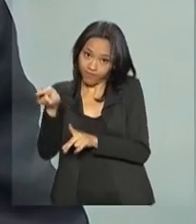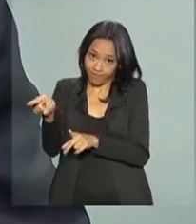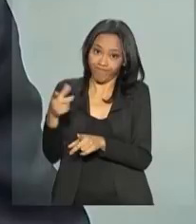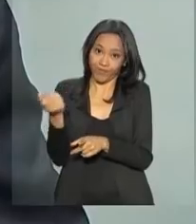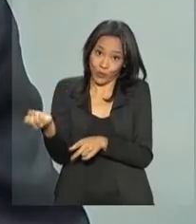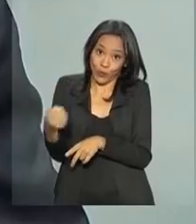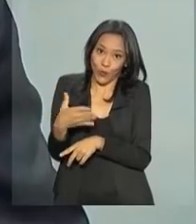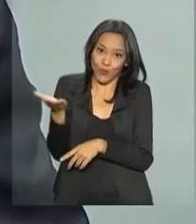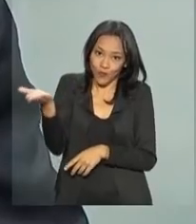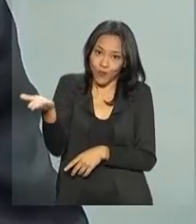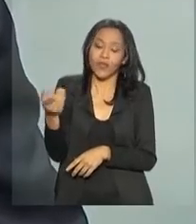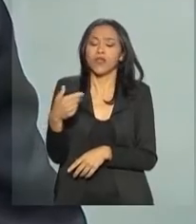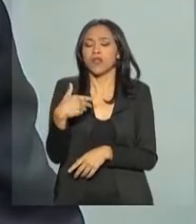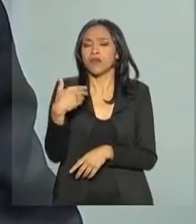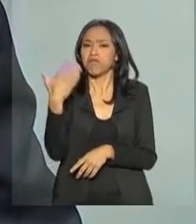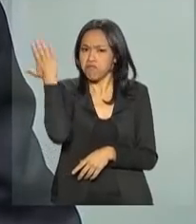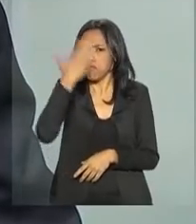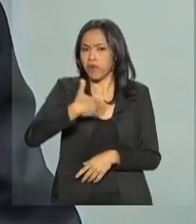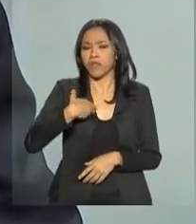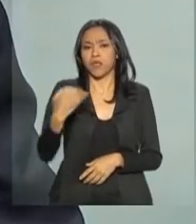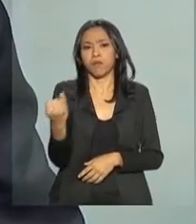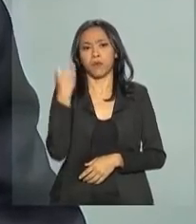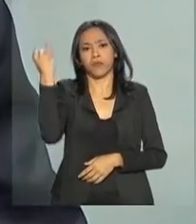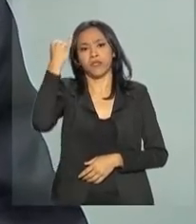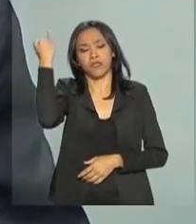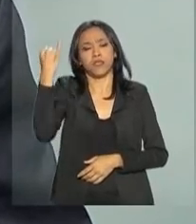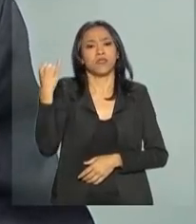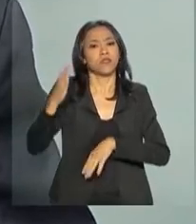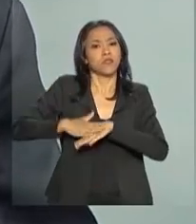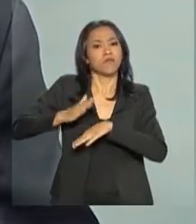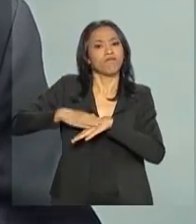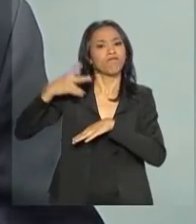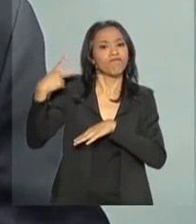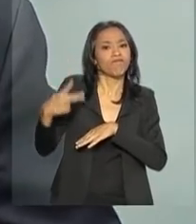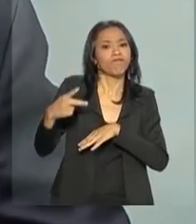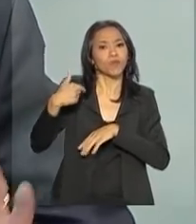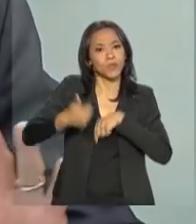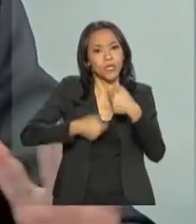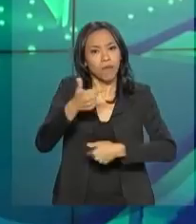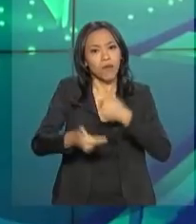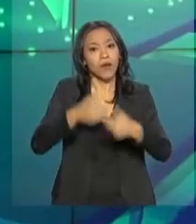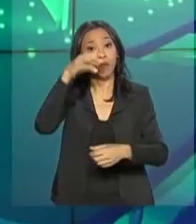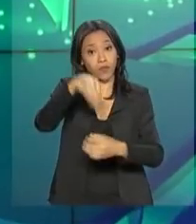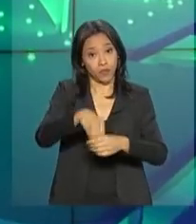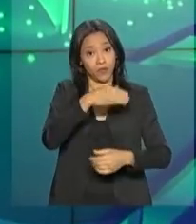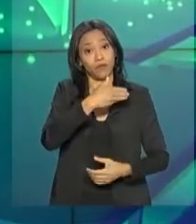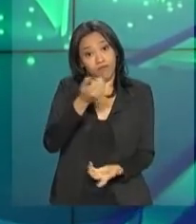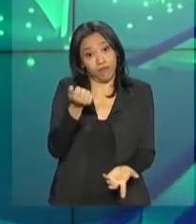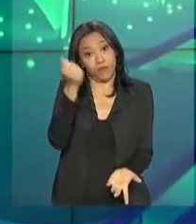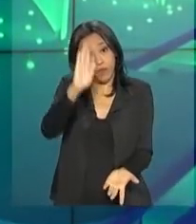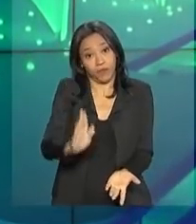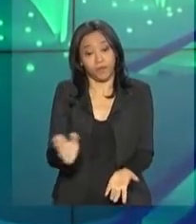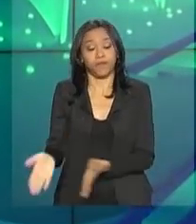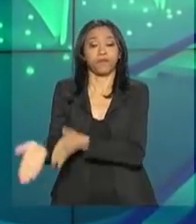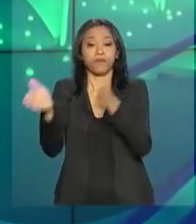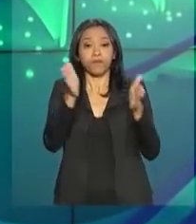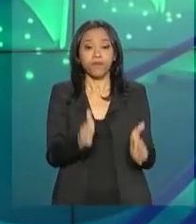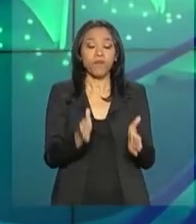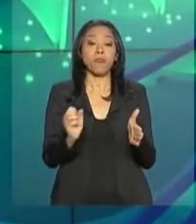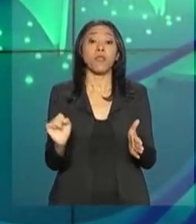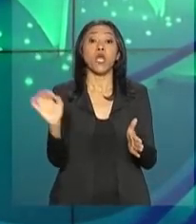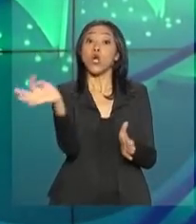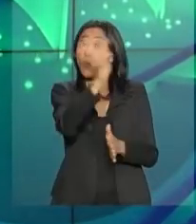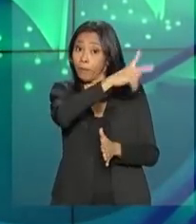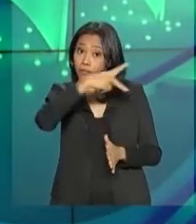importância desta atividade no Estado brasileiro. E o presidente eleito,